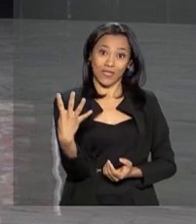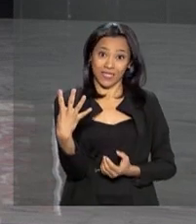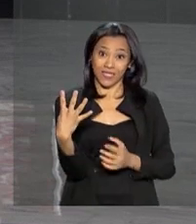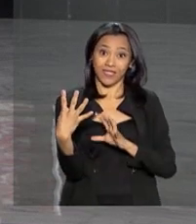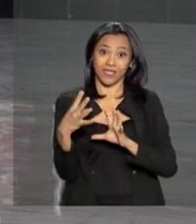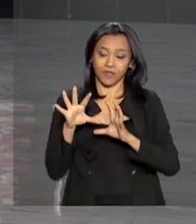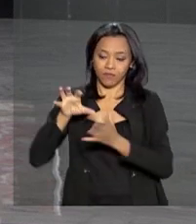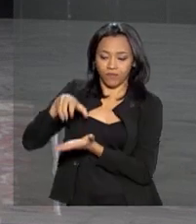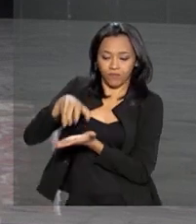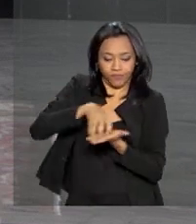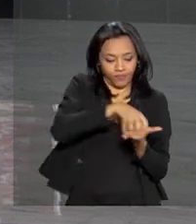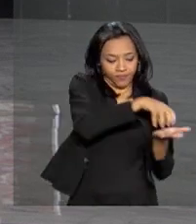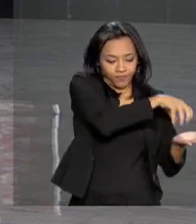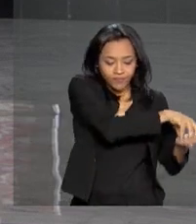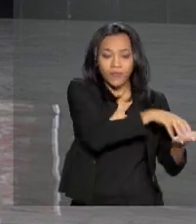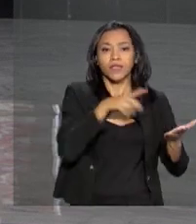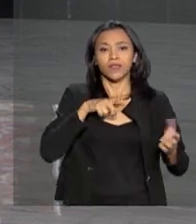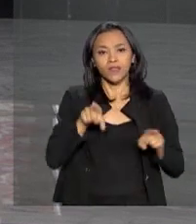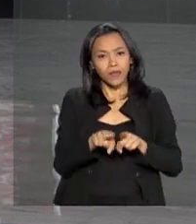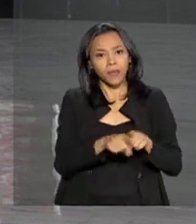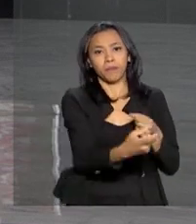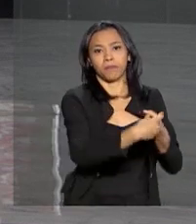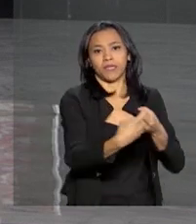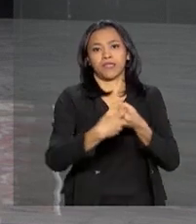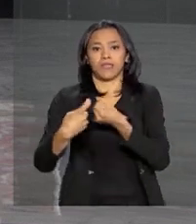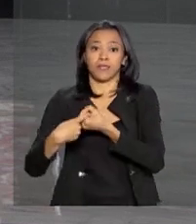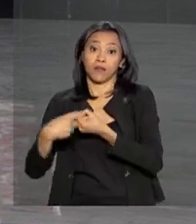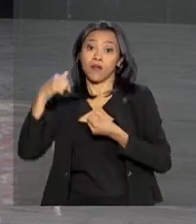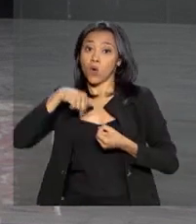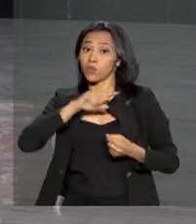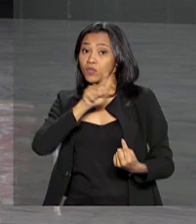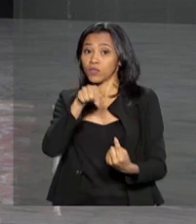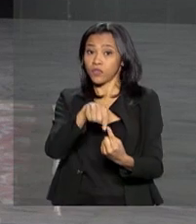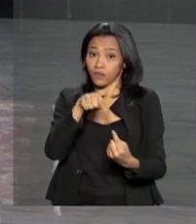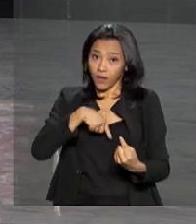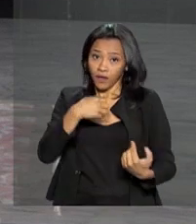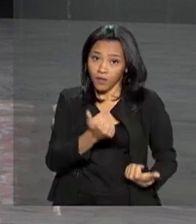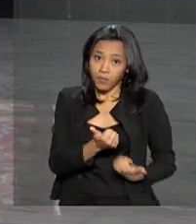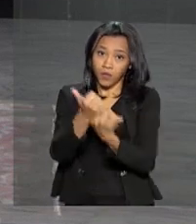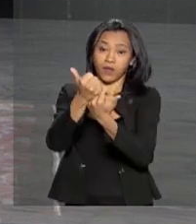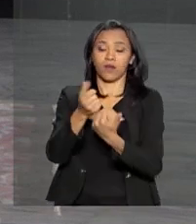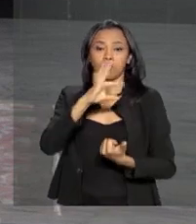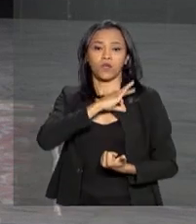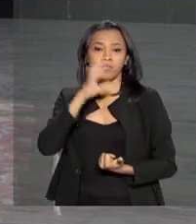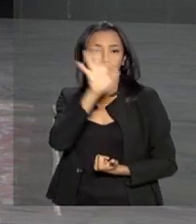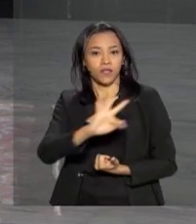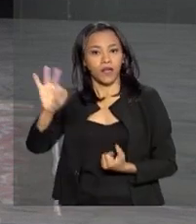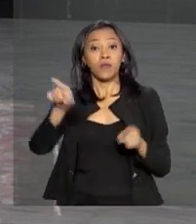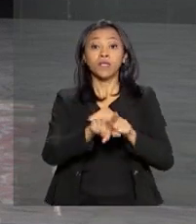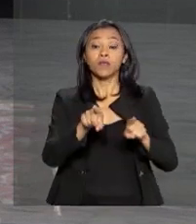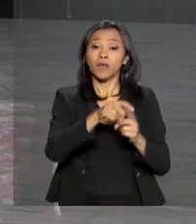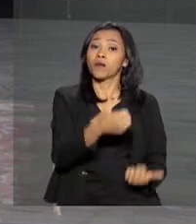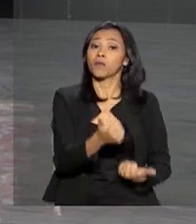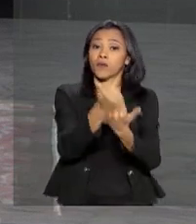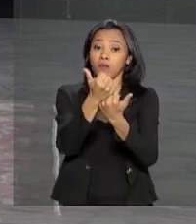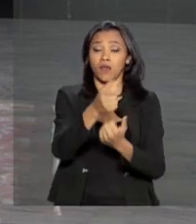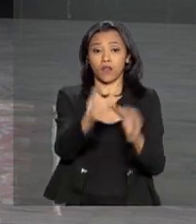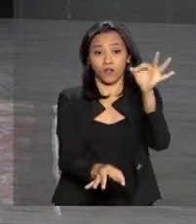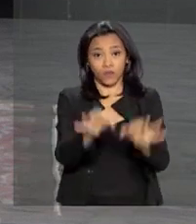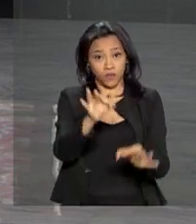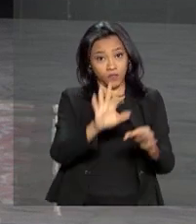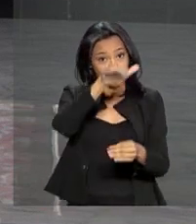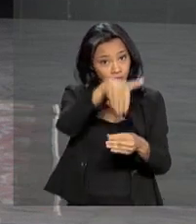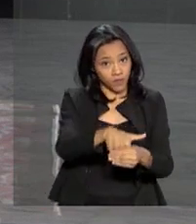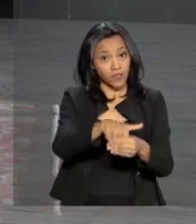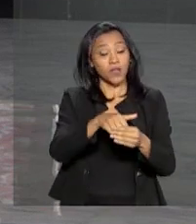parceiros e tem a finalidade de apoiar a Polícia Federal e a Justiça Eleitoral durante o segundo turno das eleições